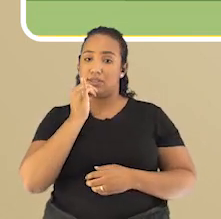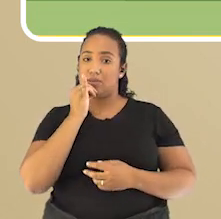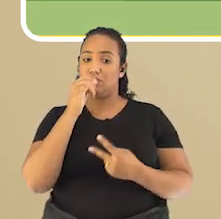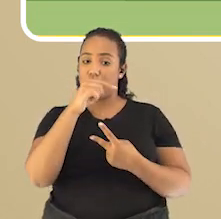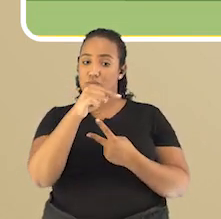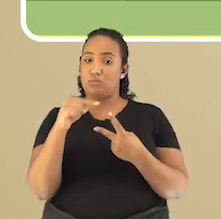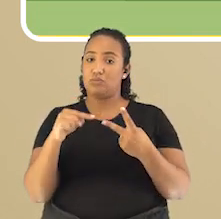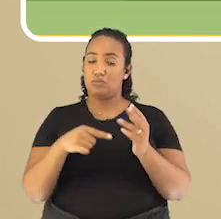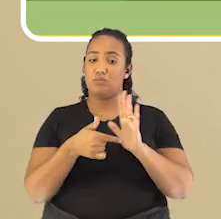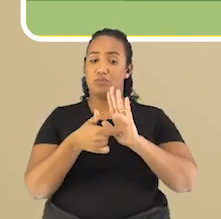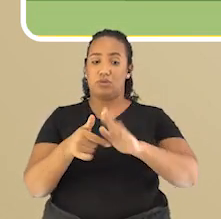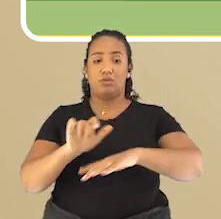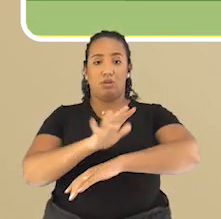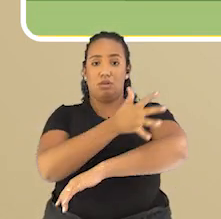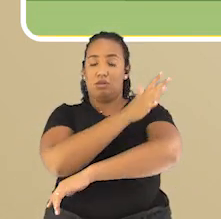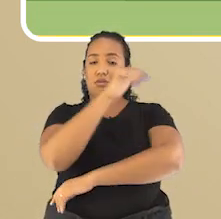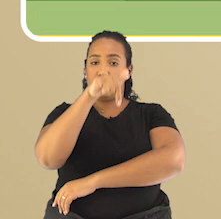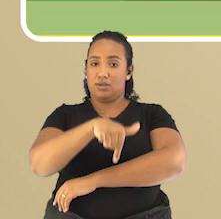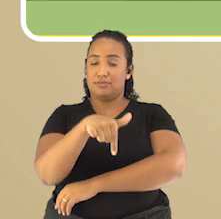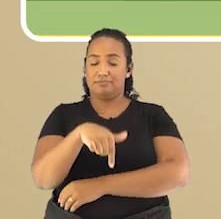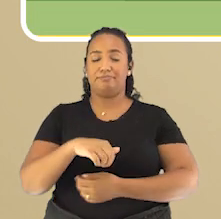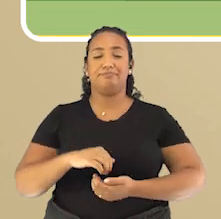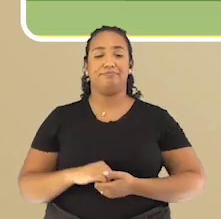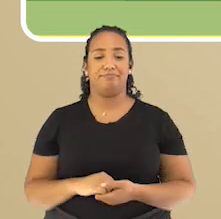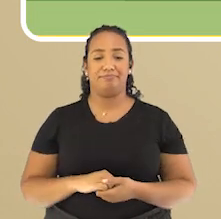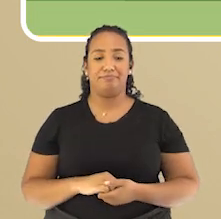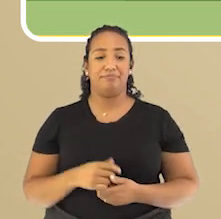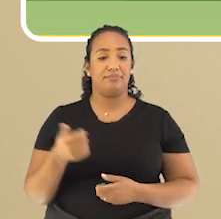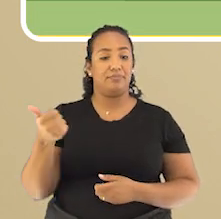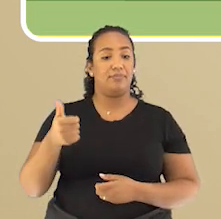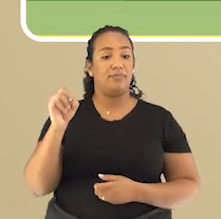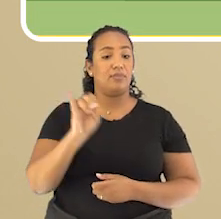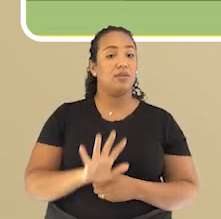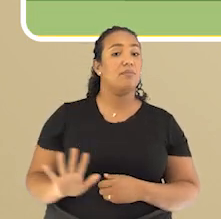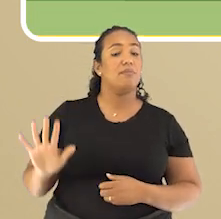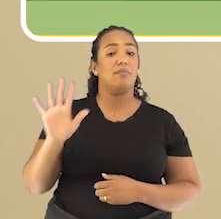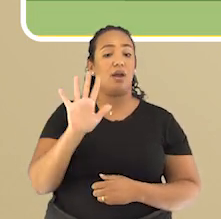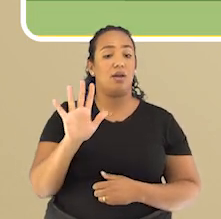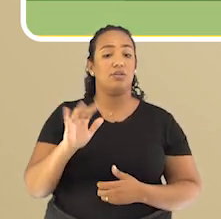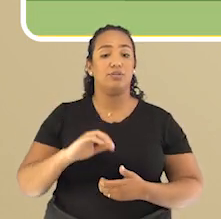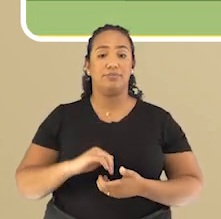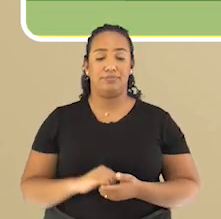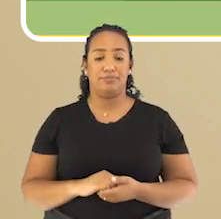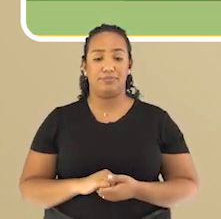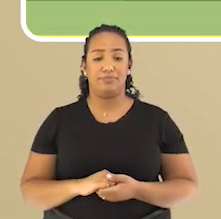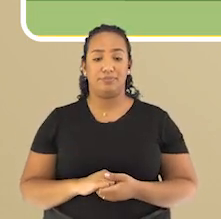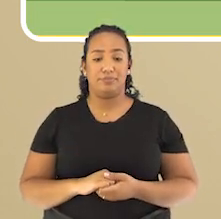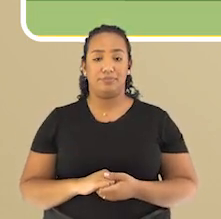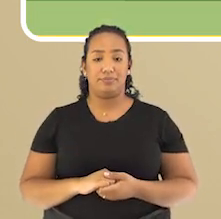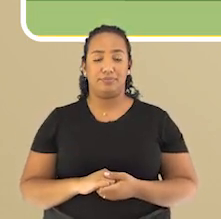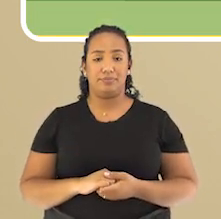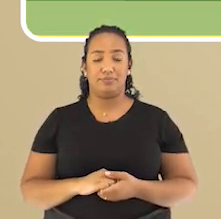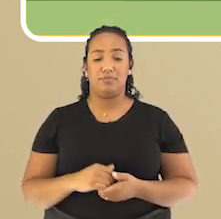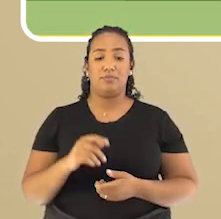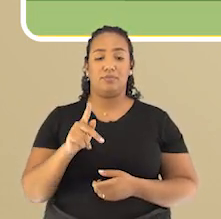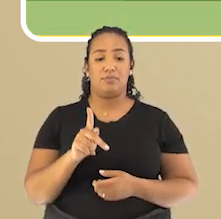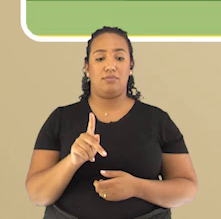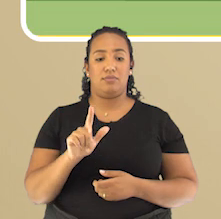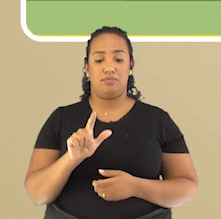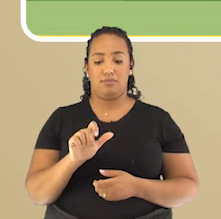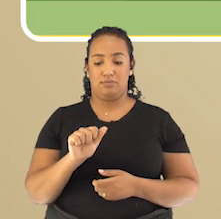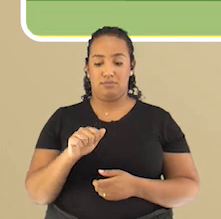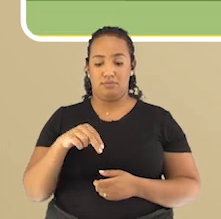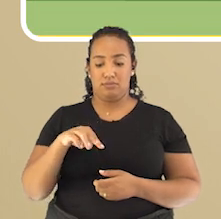esses tipos de relevo aqui no nosso estado. Na primeira imagem nós temos a região dos Pontões Capixabas,